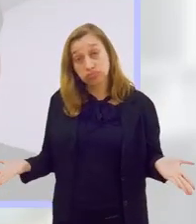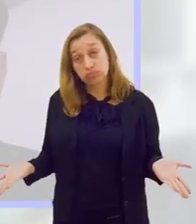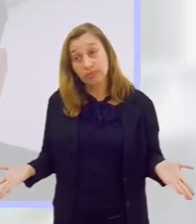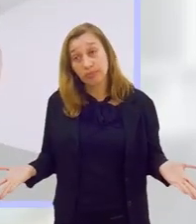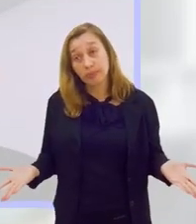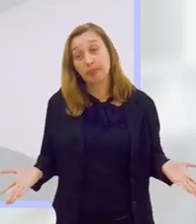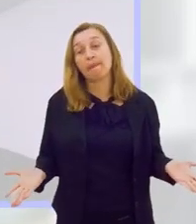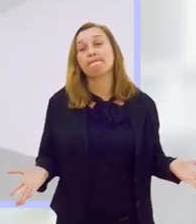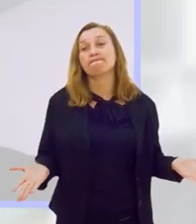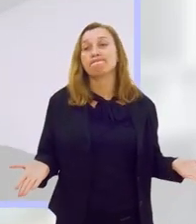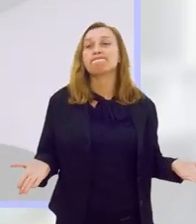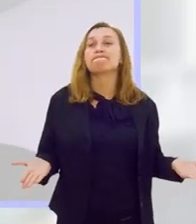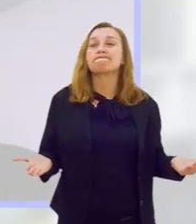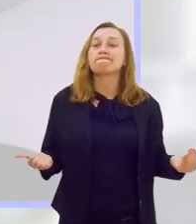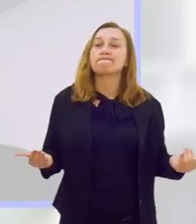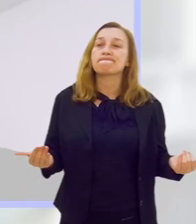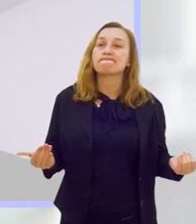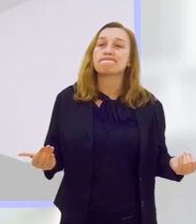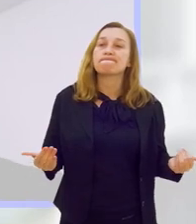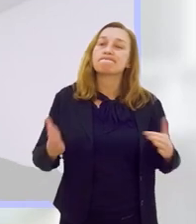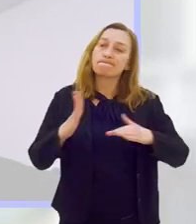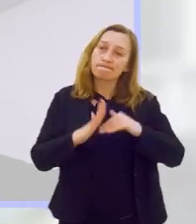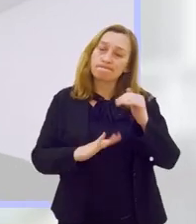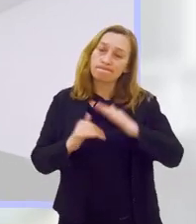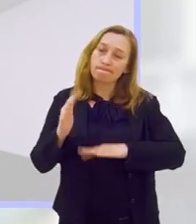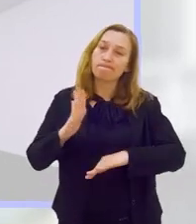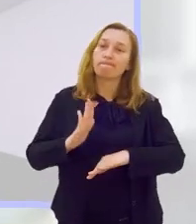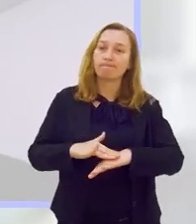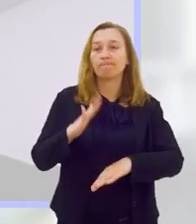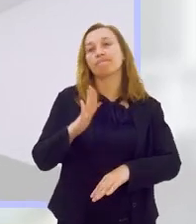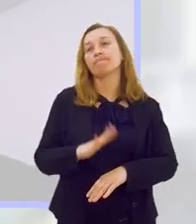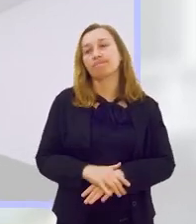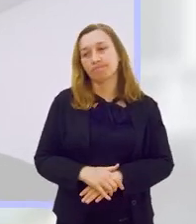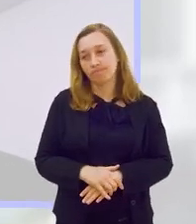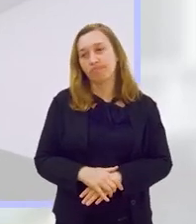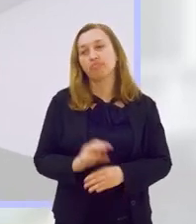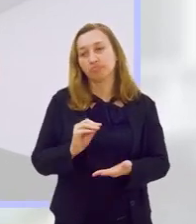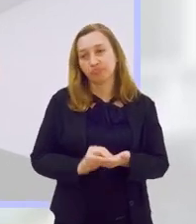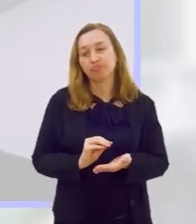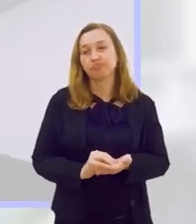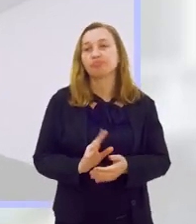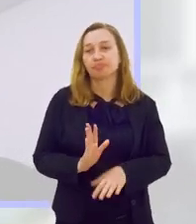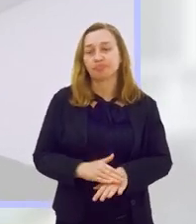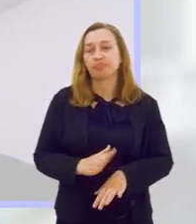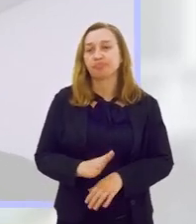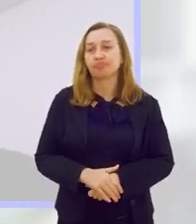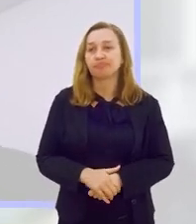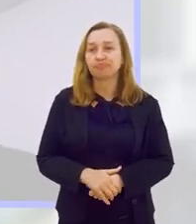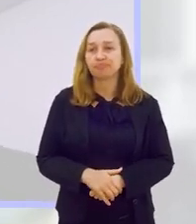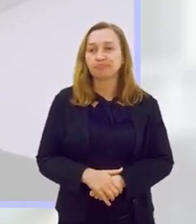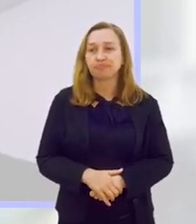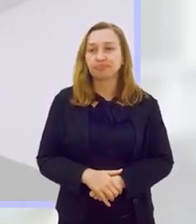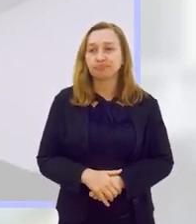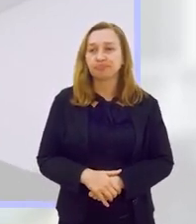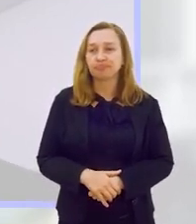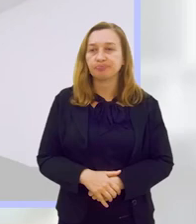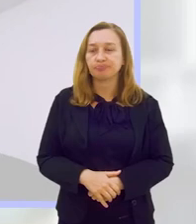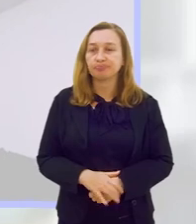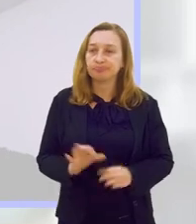Então, acho que deveria profissionalizar mais, sabe? Acho que falta um pouco disso.